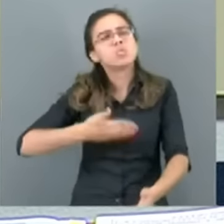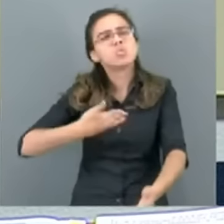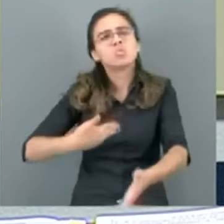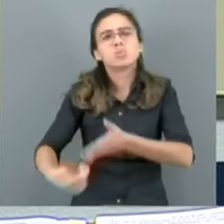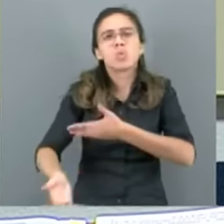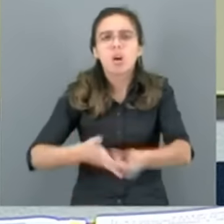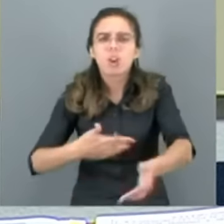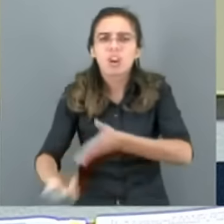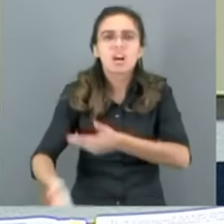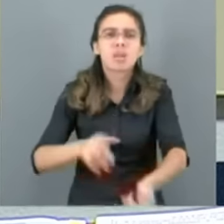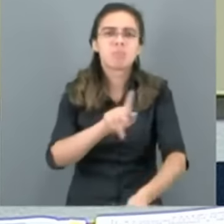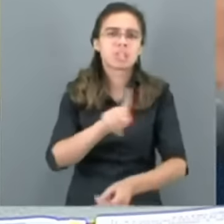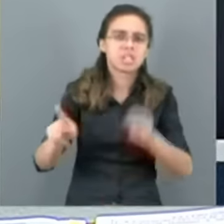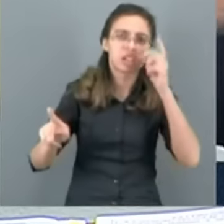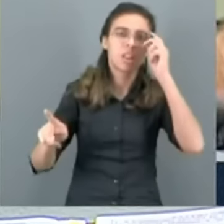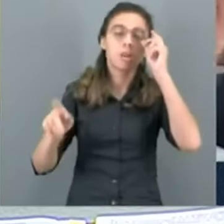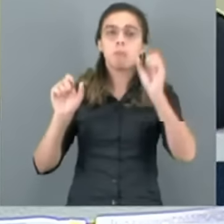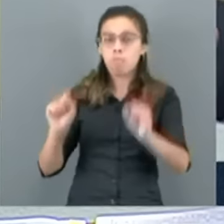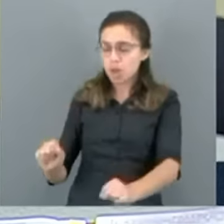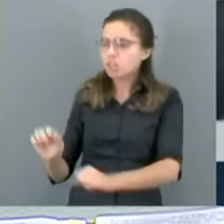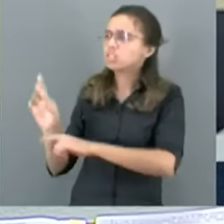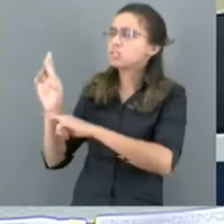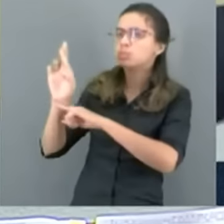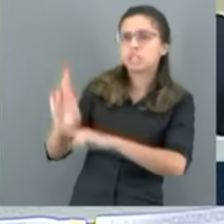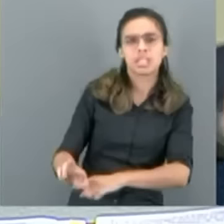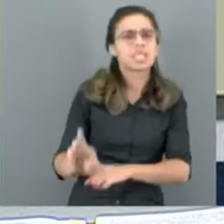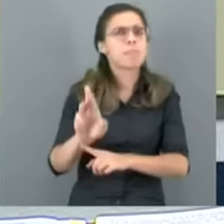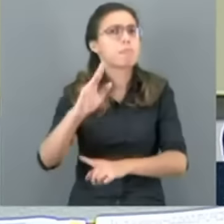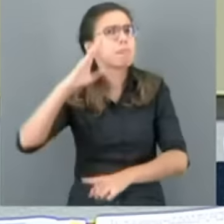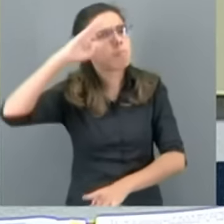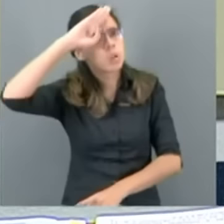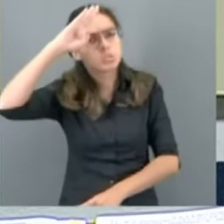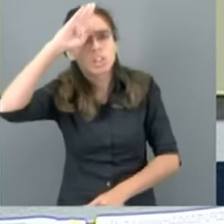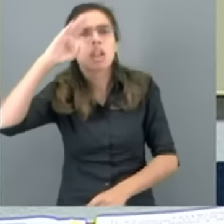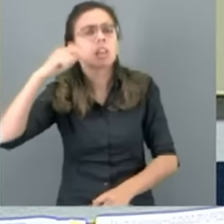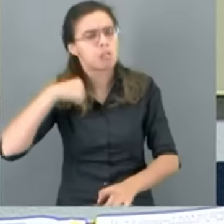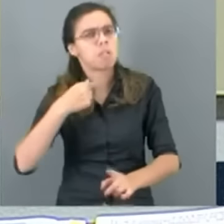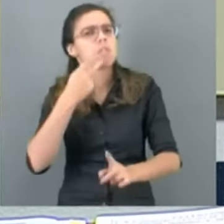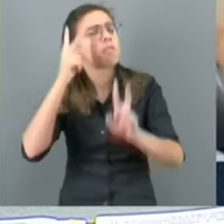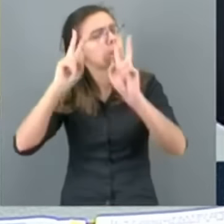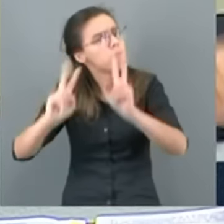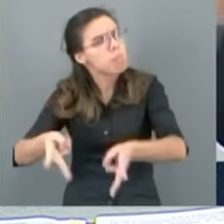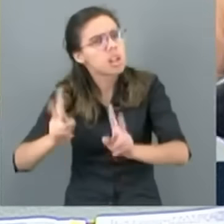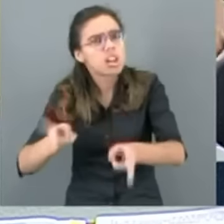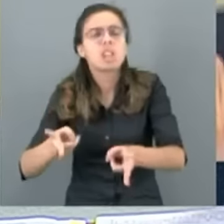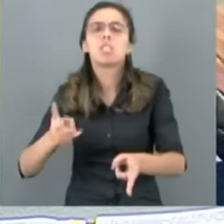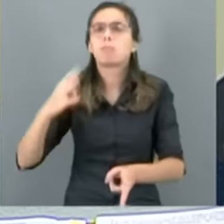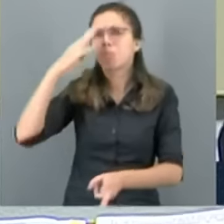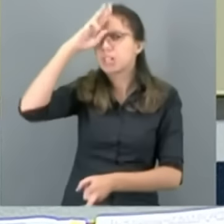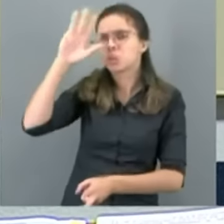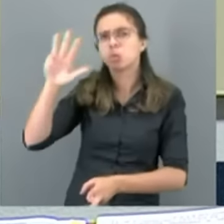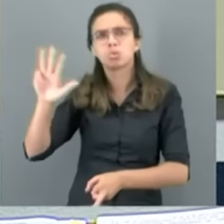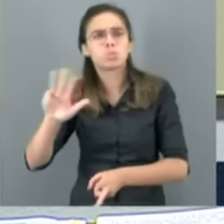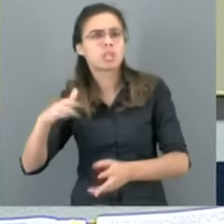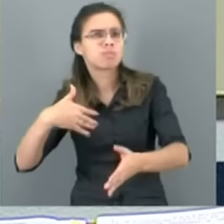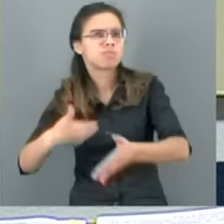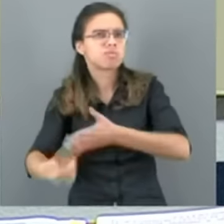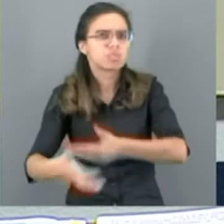o presidente Jair Bolsonaro nesse momento, eu estaria falando a mesma coisa, tá certo? Nenhum vagabundo,